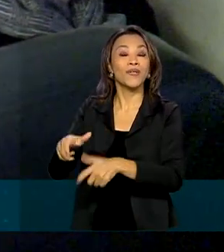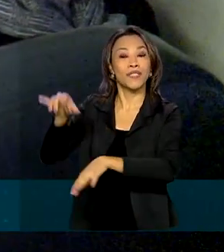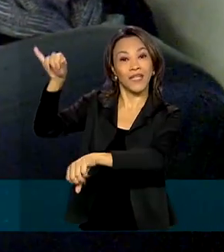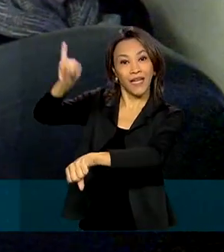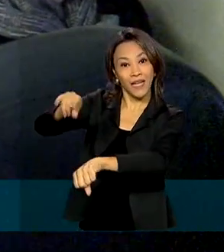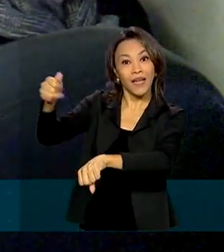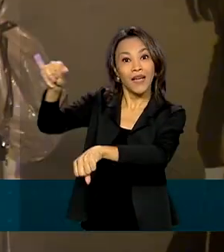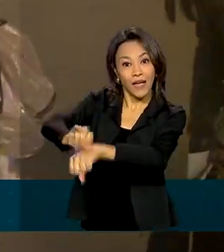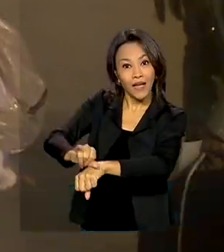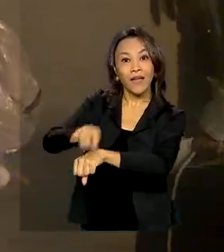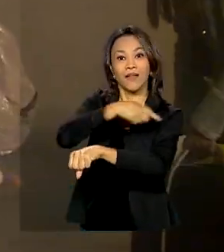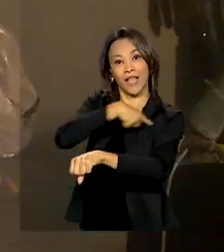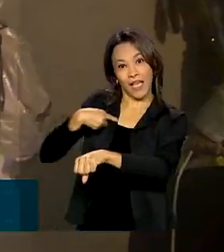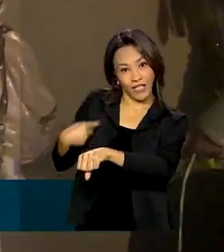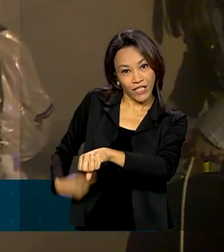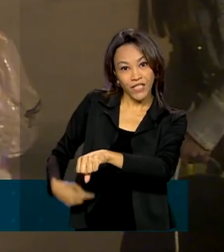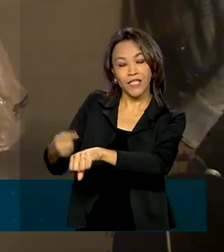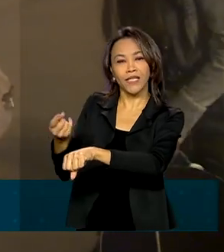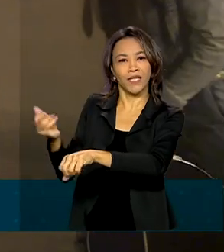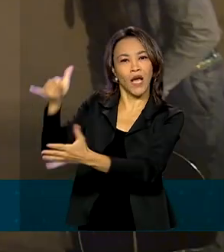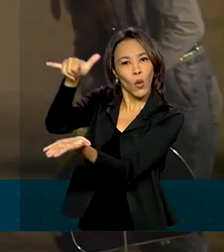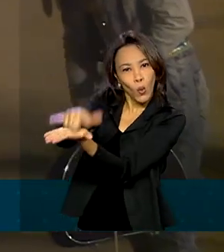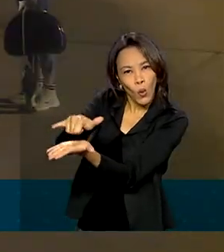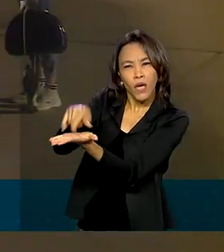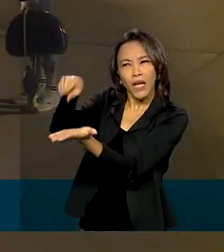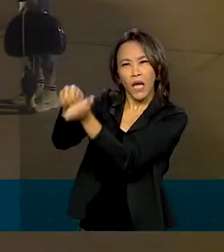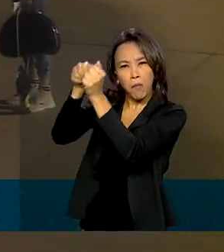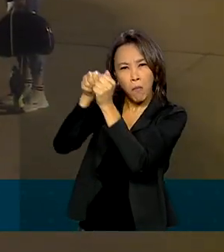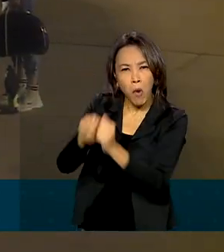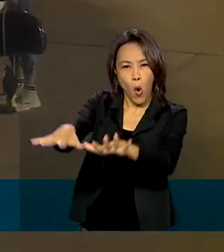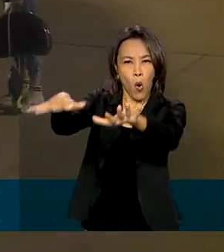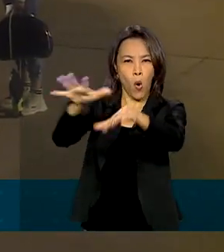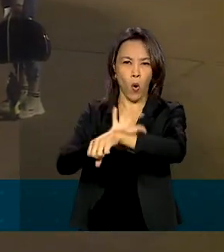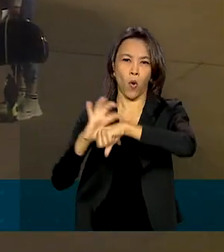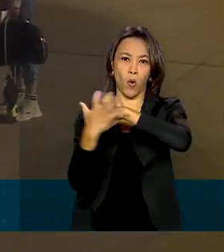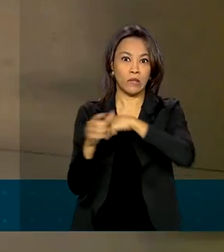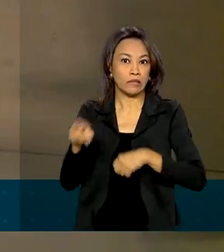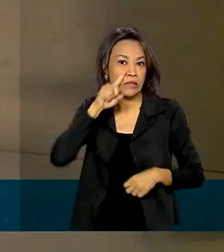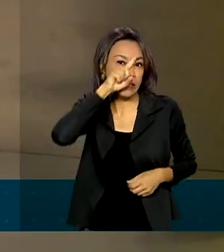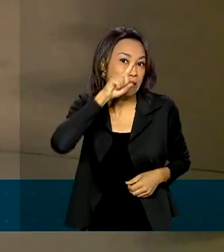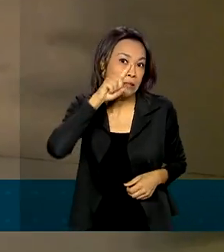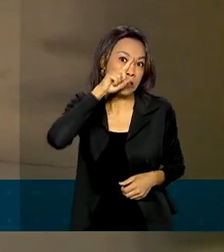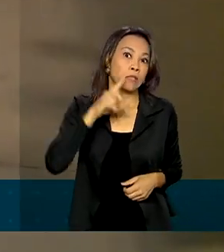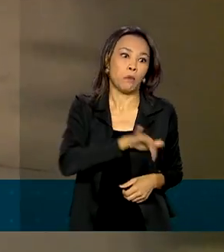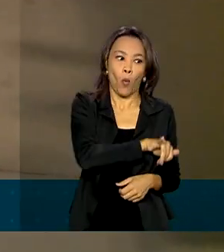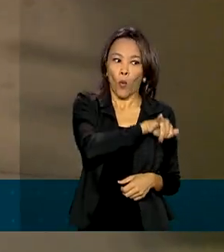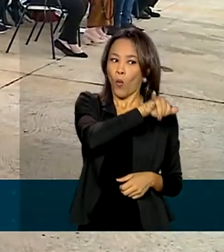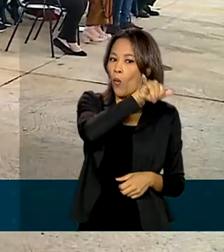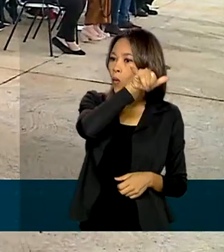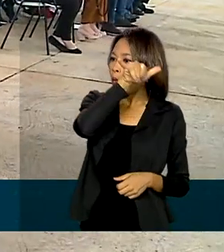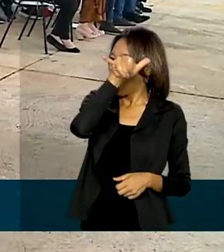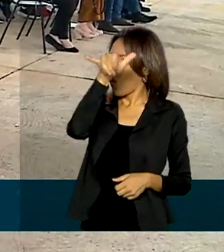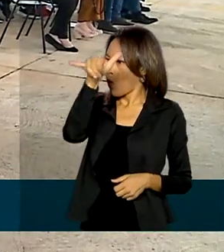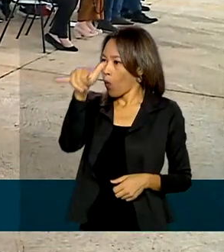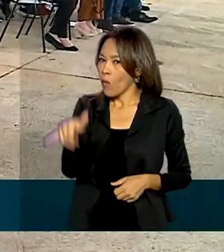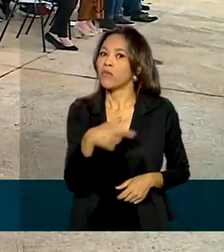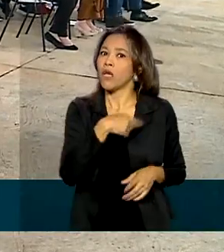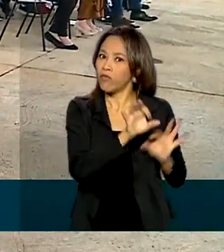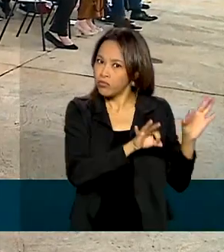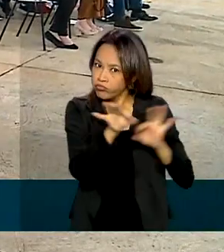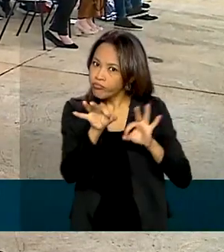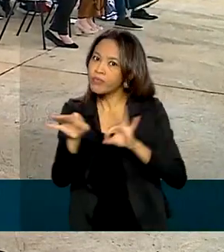Wuhan, na China, onde tudo teve início. Uma operação de risco, bem calculada e que teve